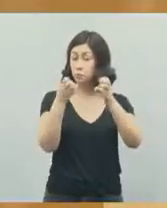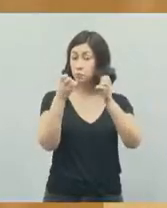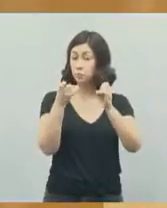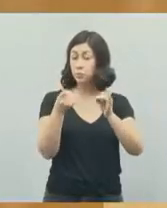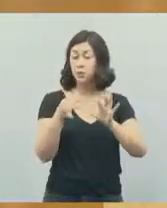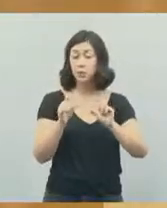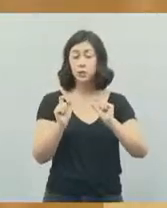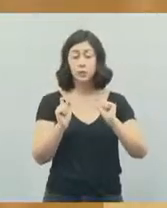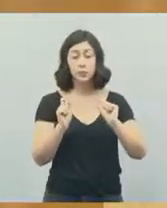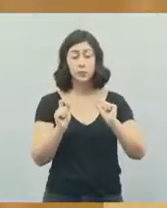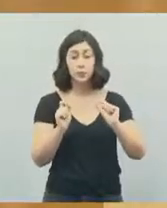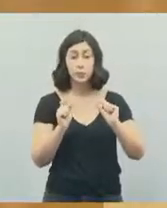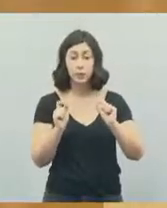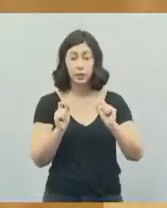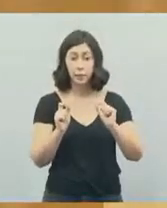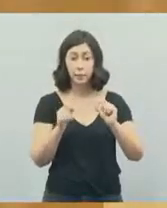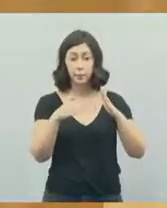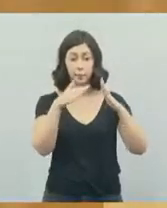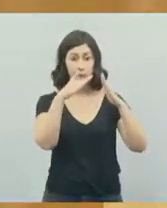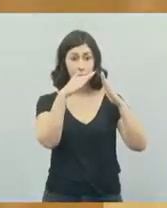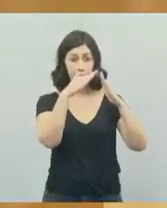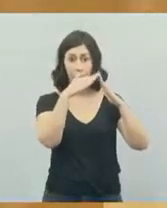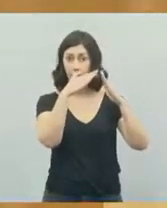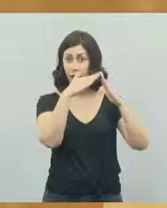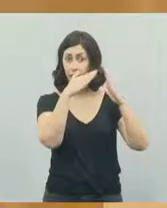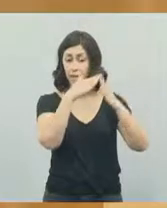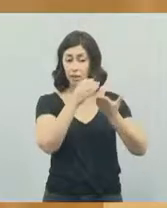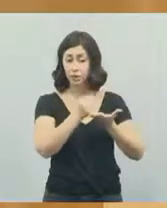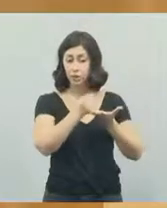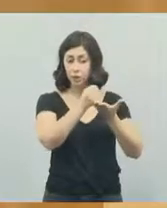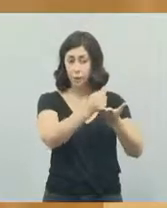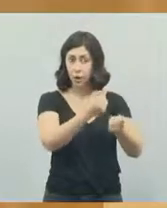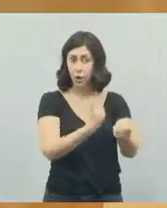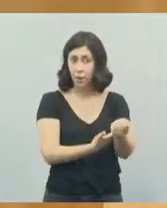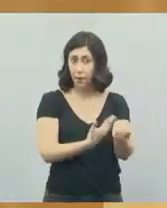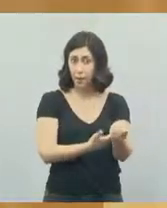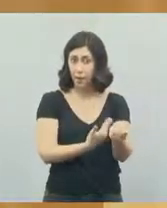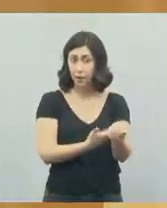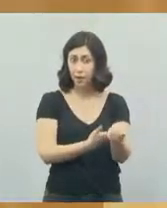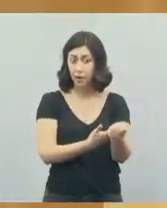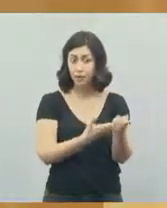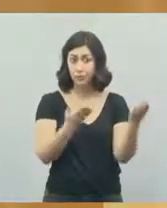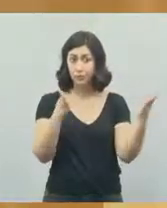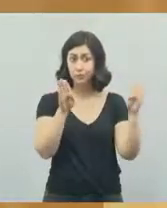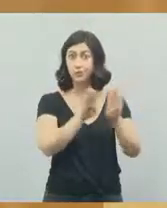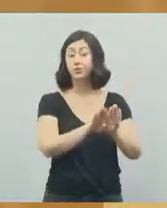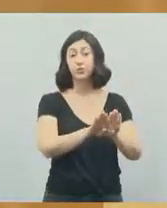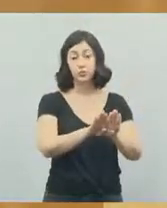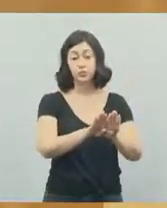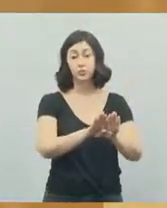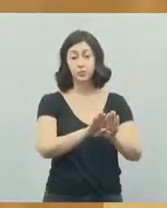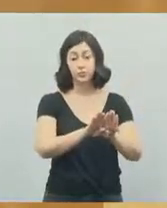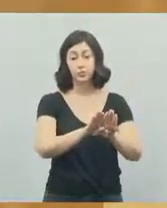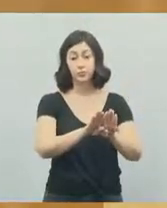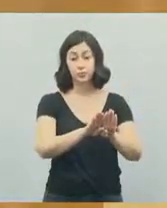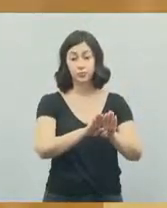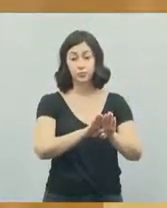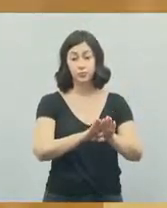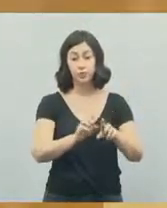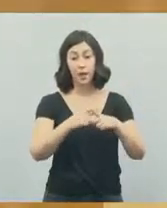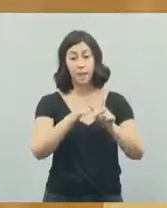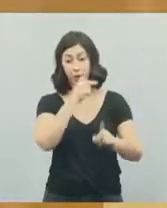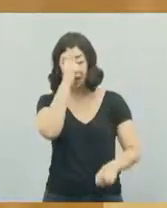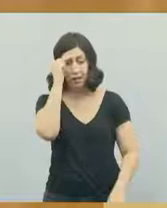respeito do fechamento dessas casas de recuperação sem que essas